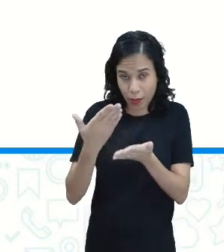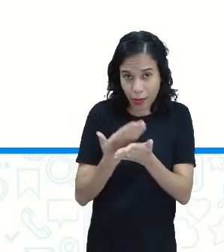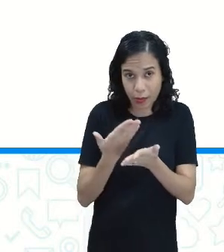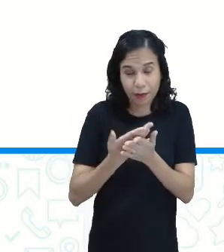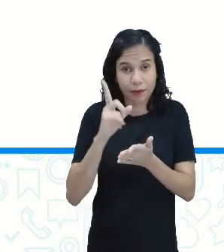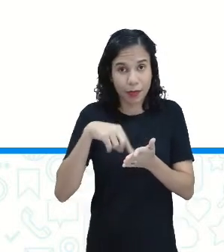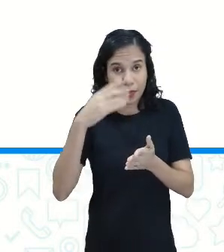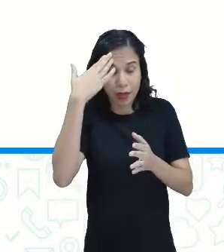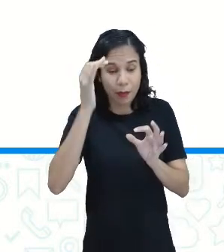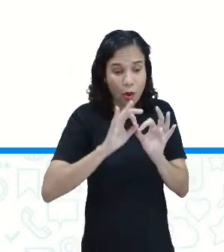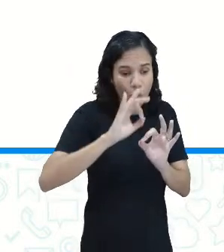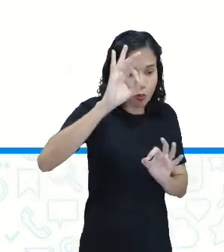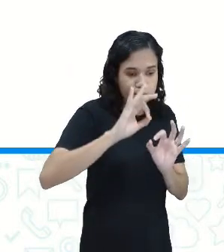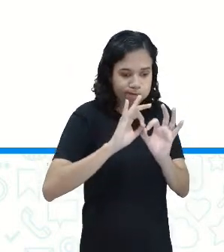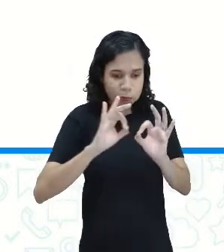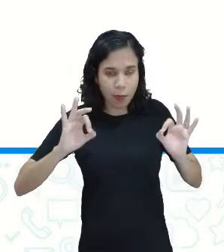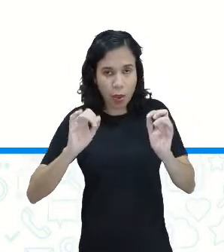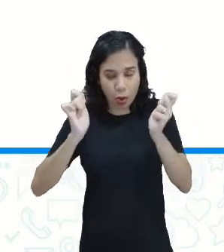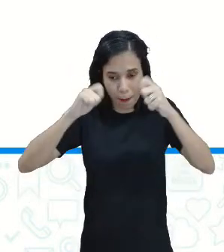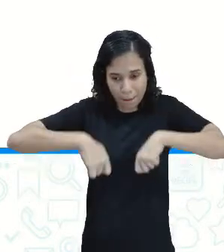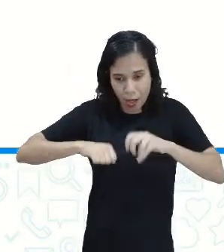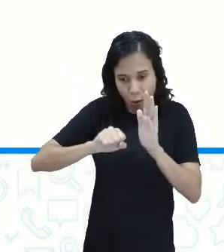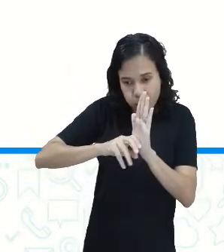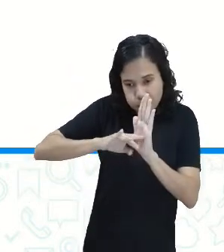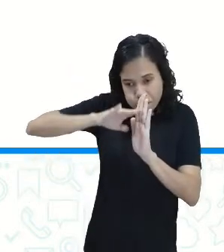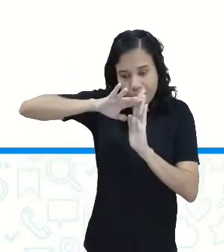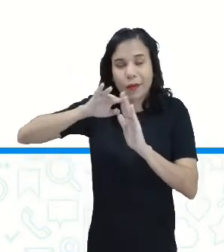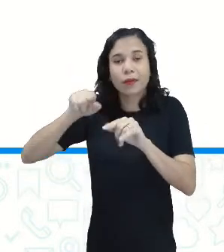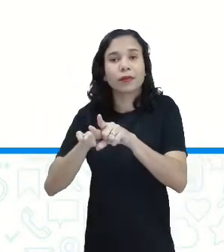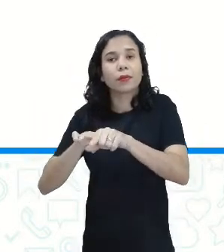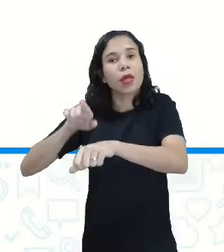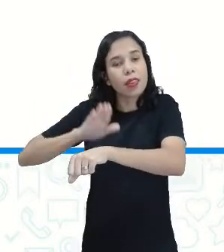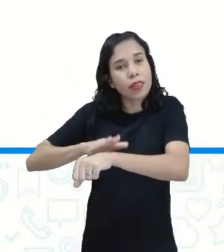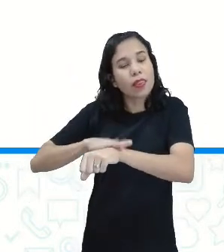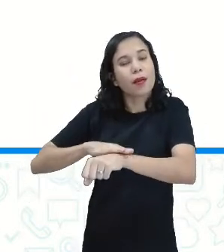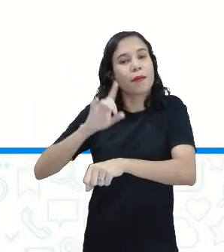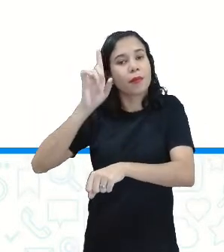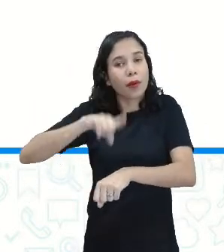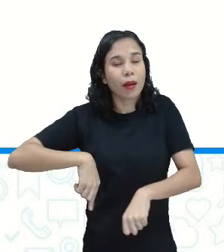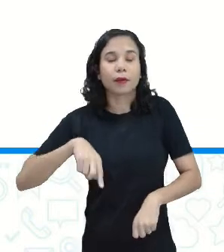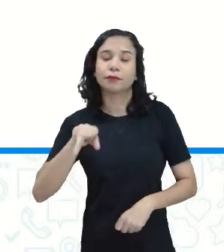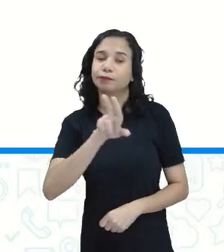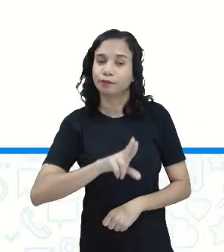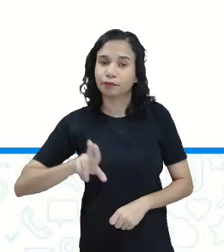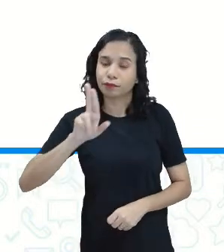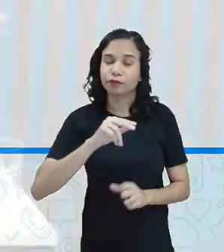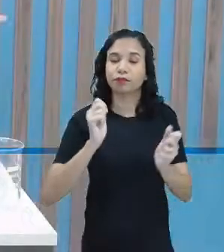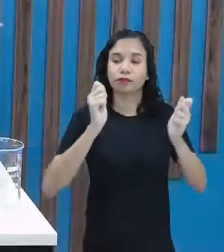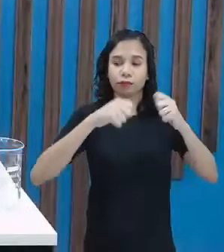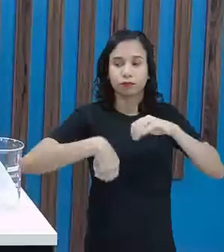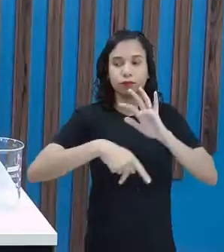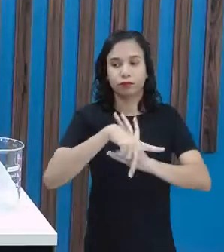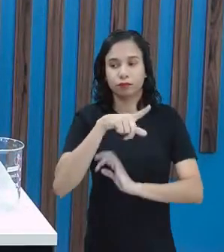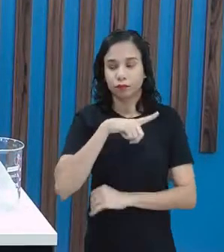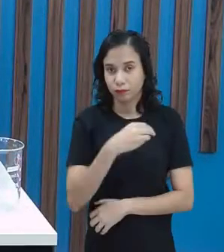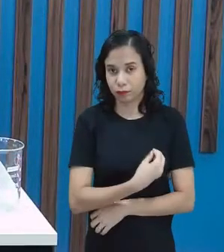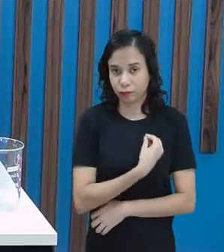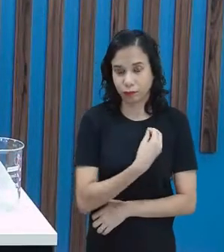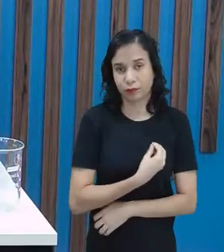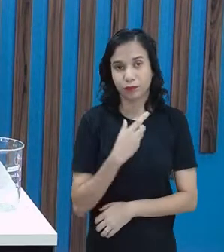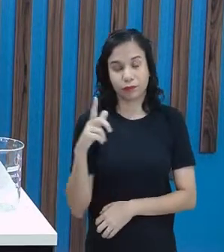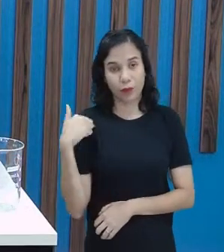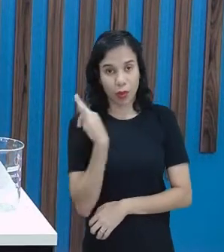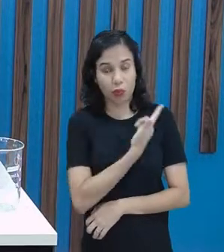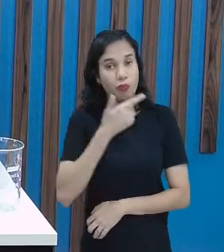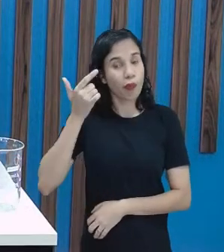comprimento, capacidade e tempo, né? Porque são Grandezas, propriedades aí, que é tudo